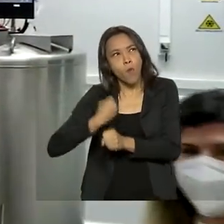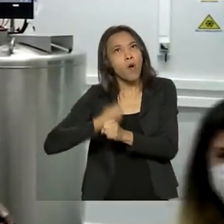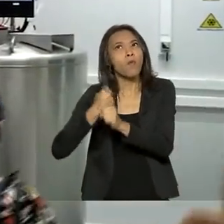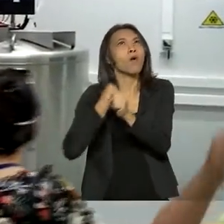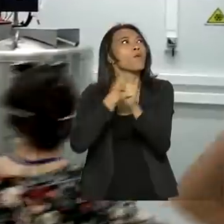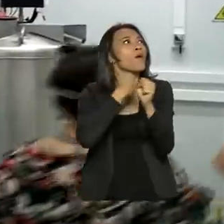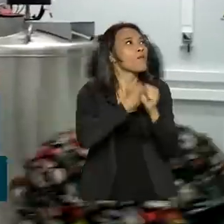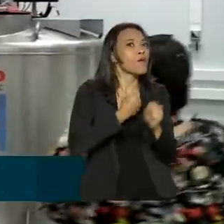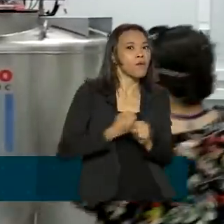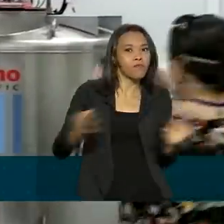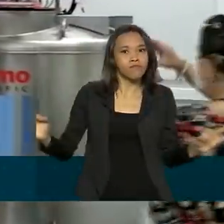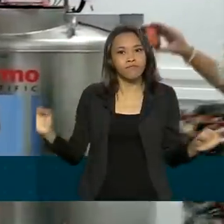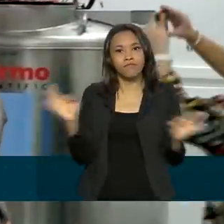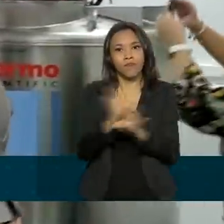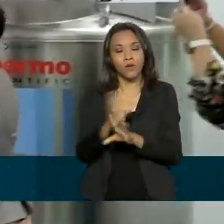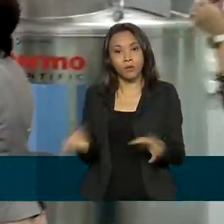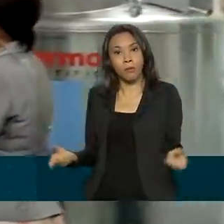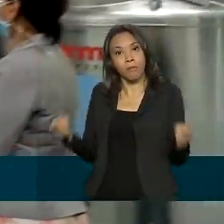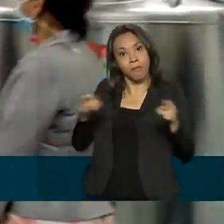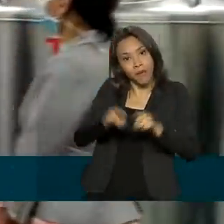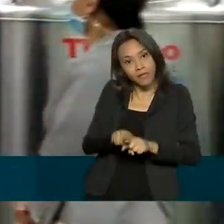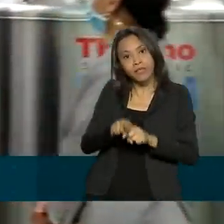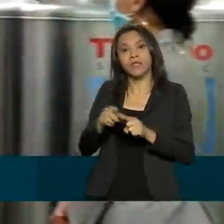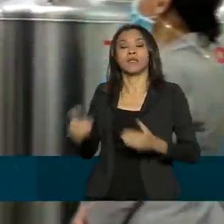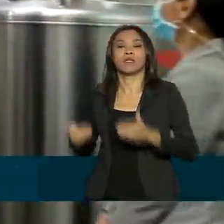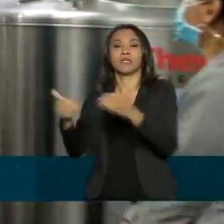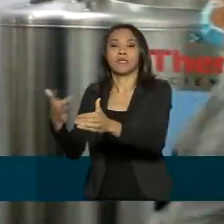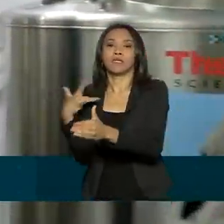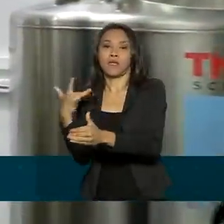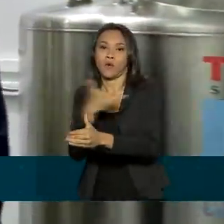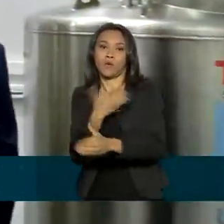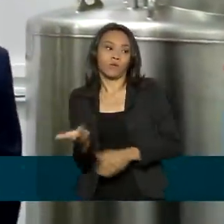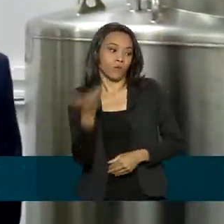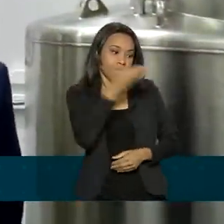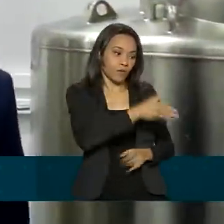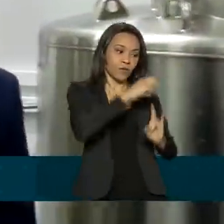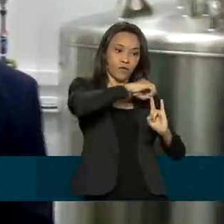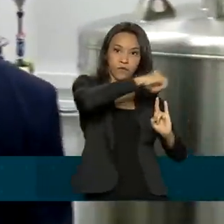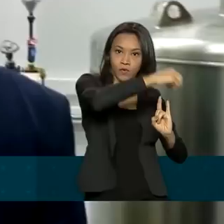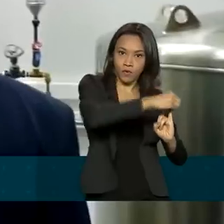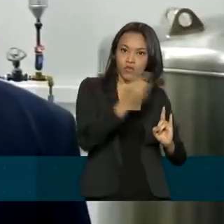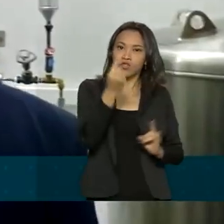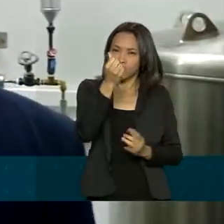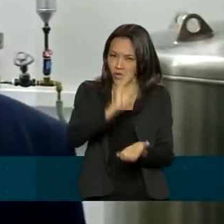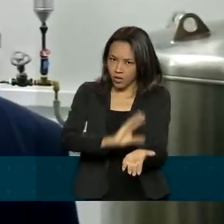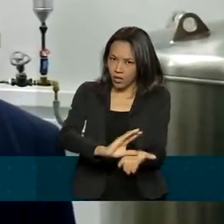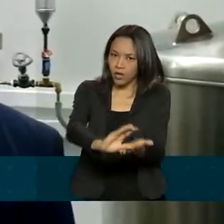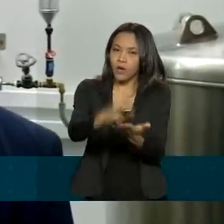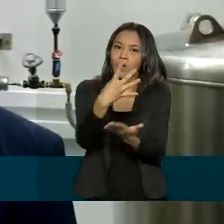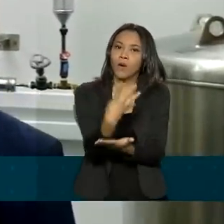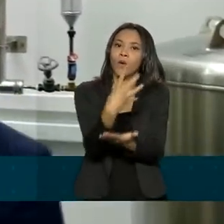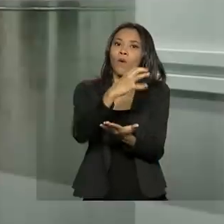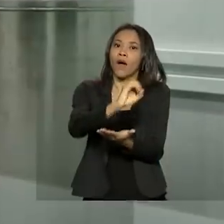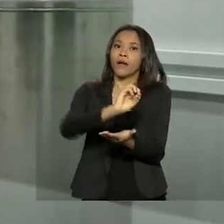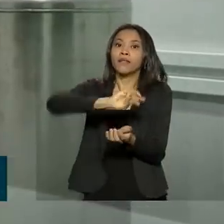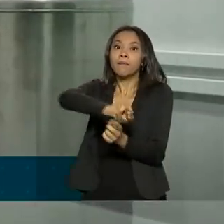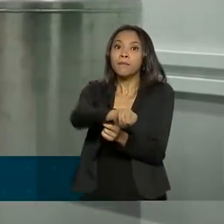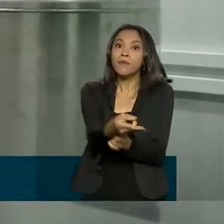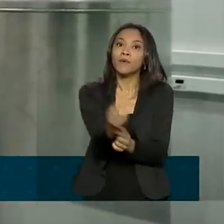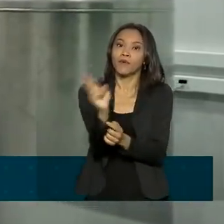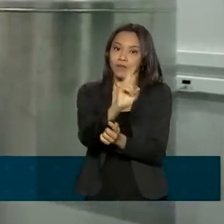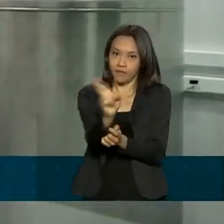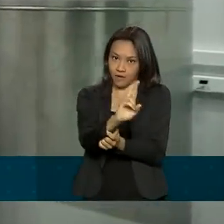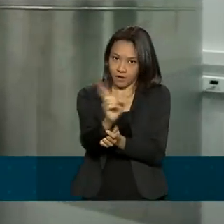parceria do Ministério da Saúde com a Fiocruz, um investimento de 40 milhões de reais do governo federal.